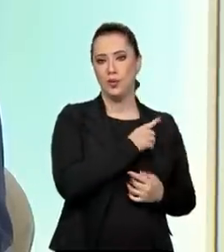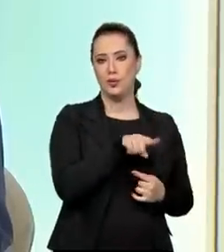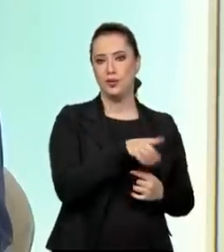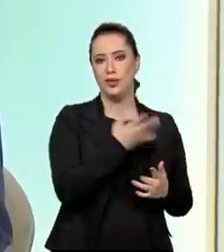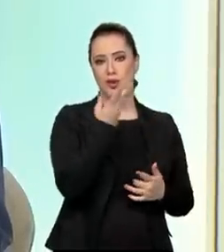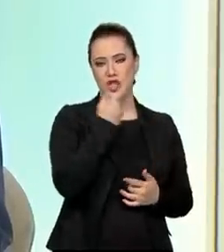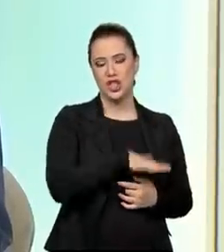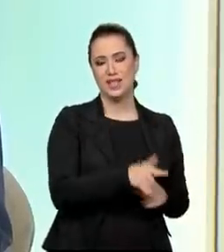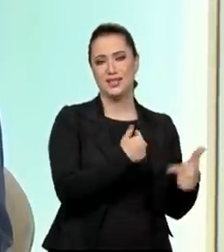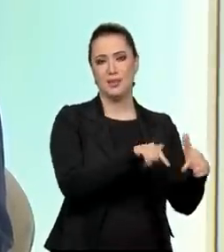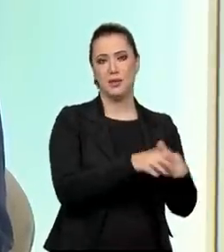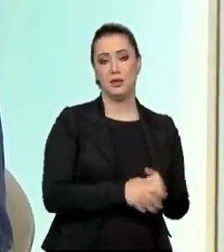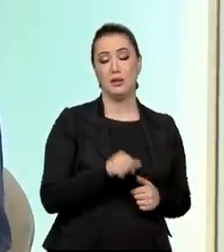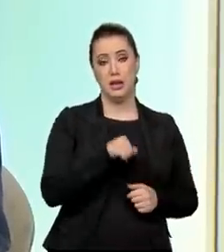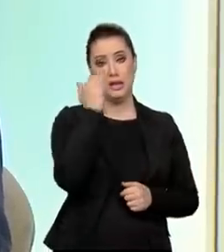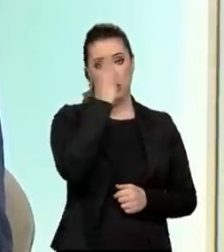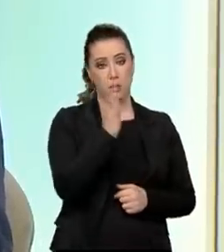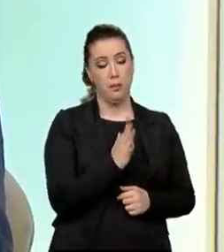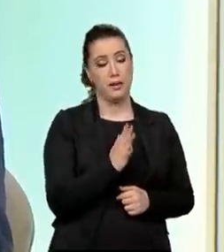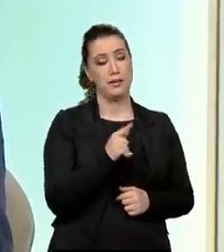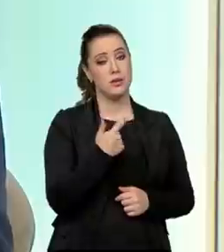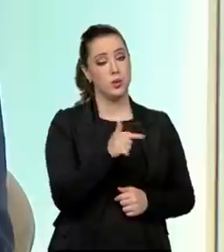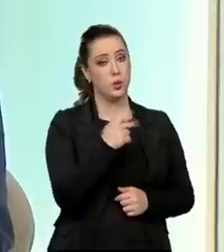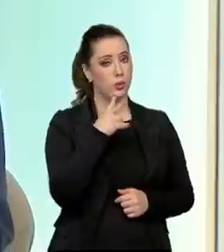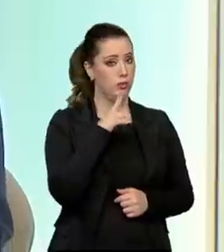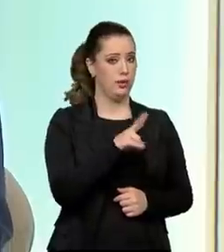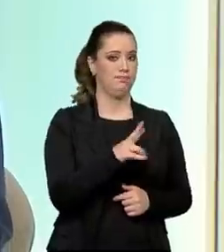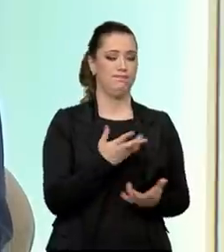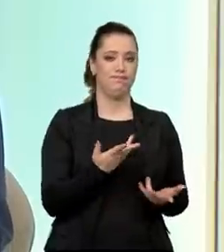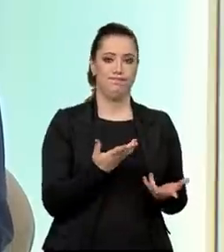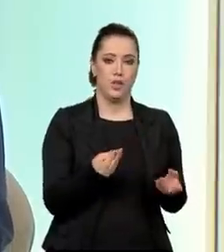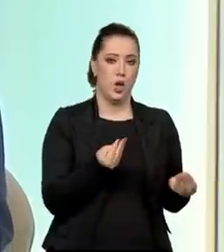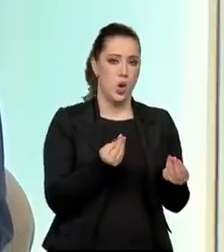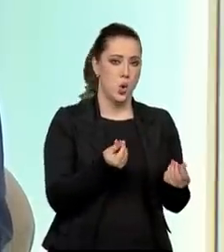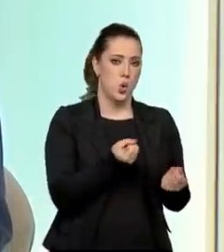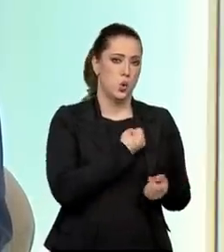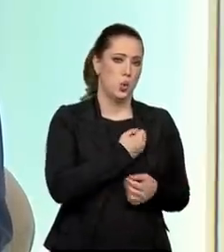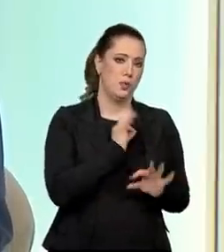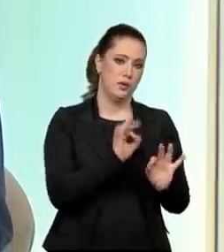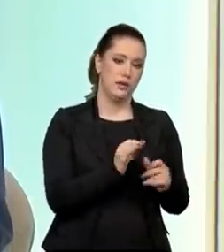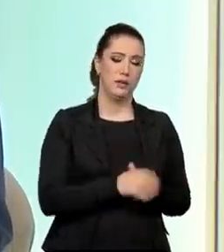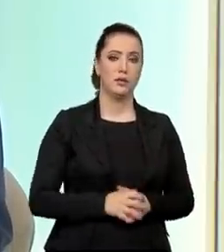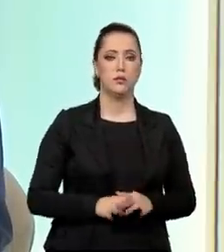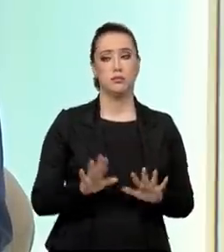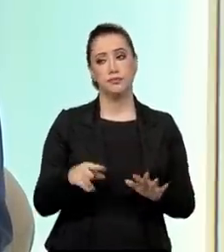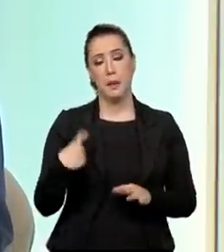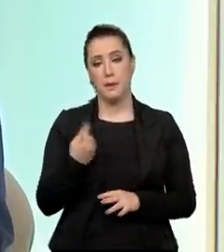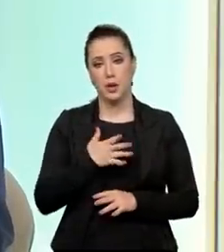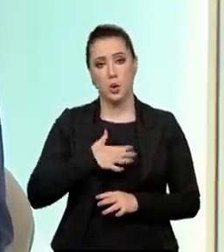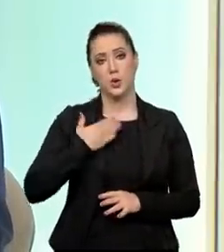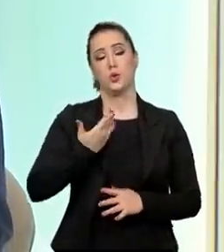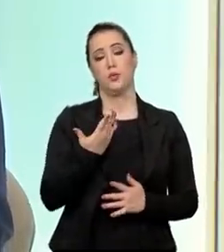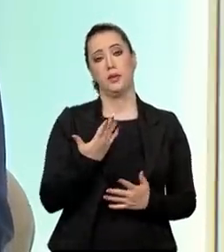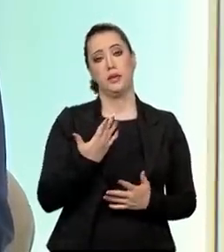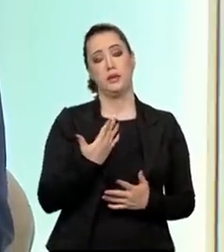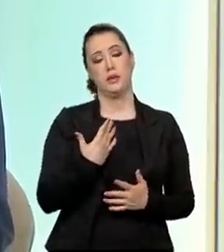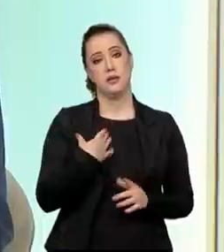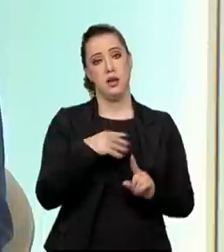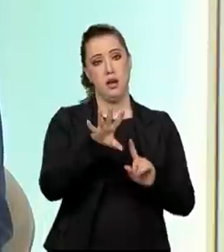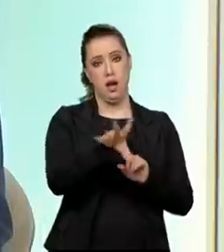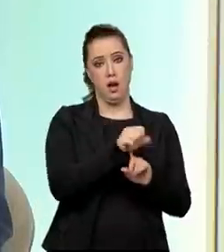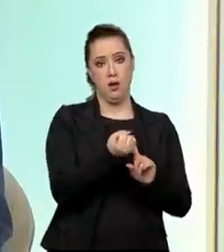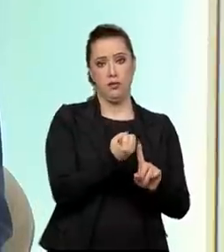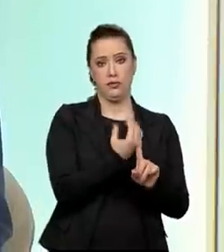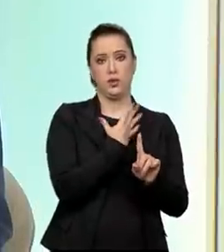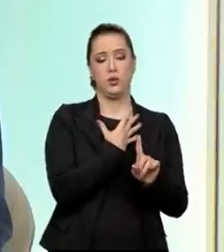dessas informações. Para a nossa surpresa, na Ouvidoria Nacional dos Direitos Humanos, no DISC-100, o número